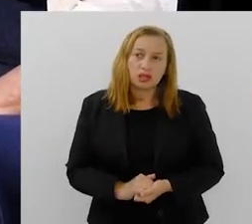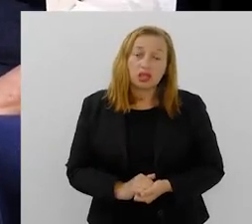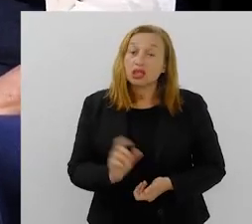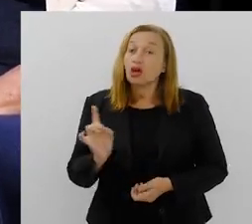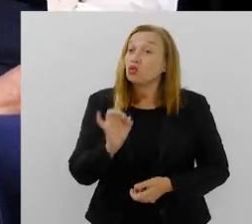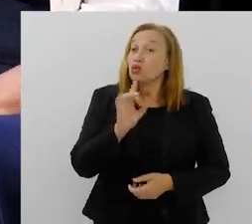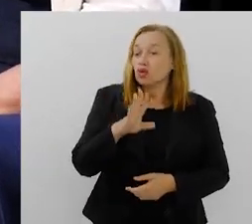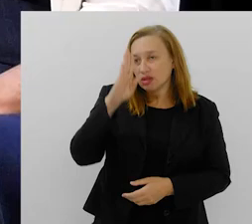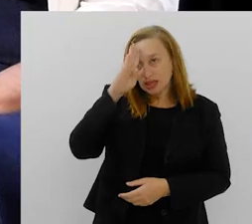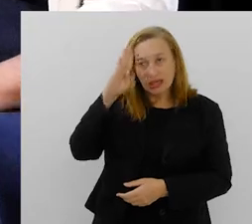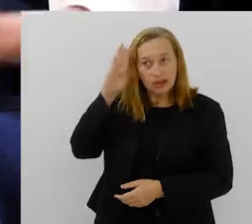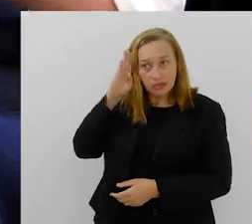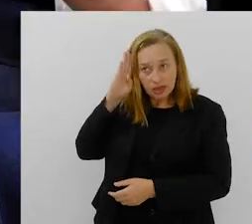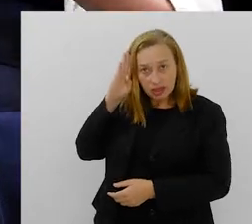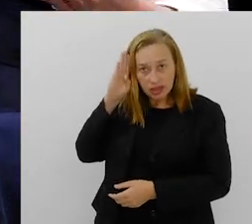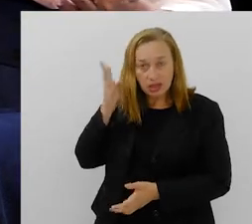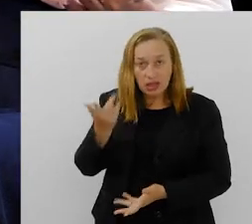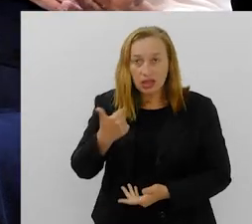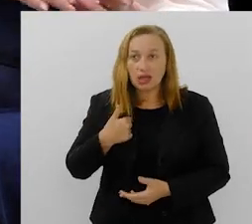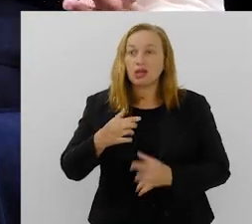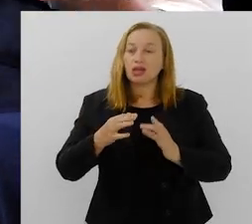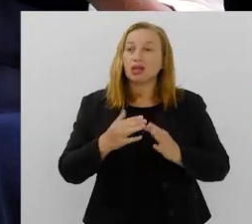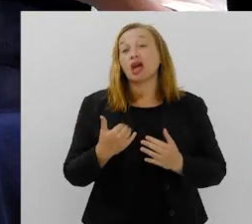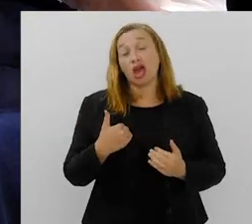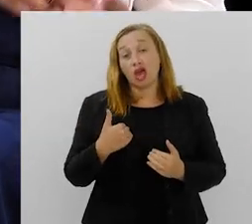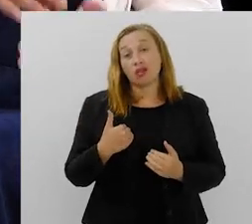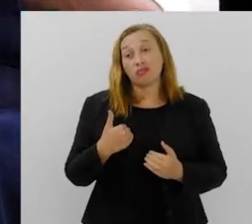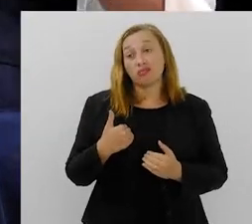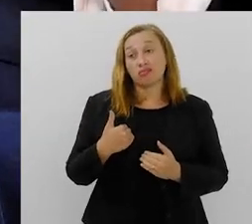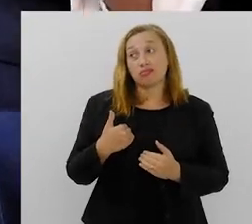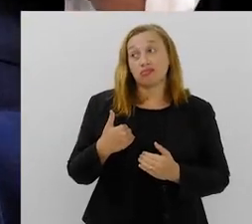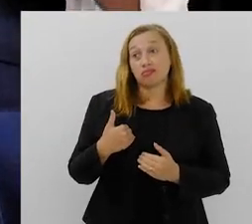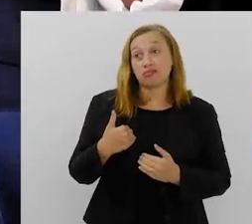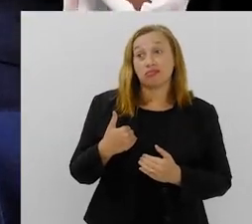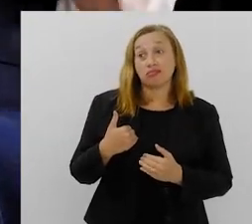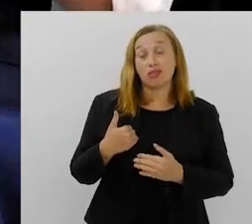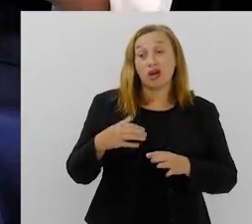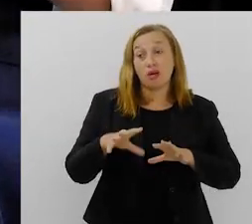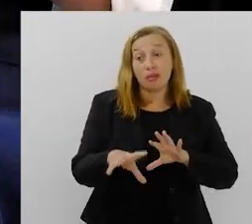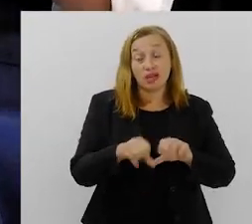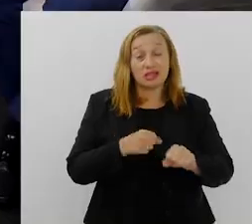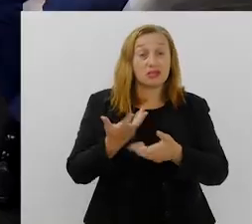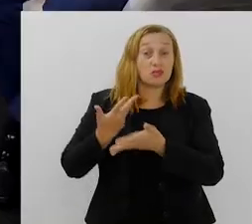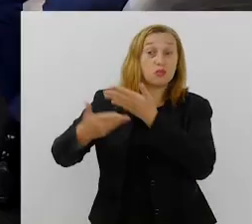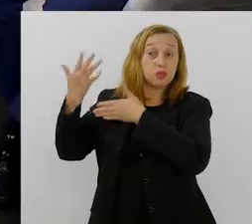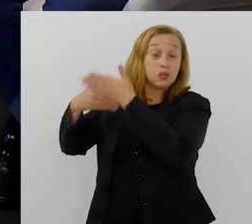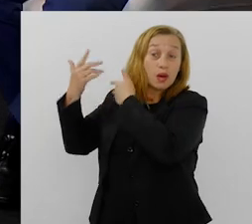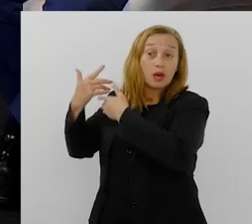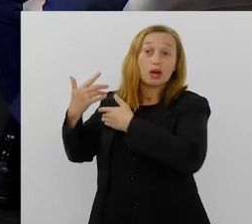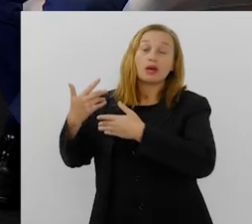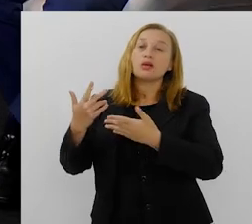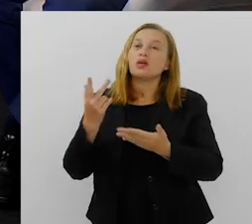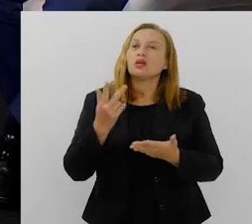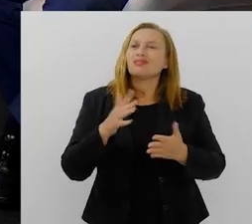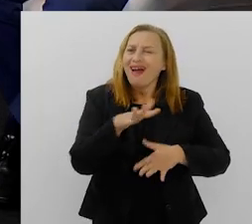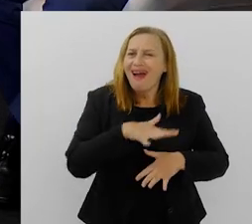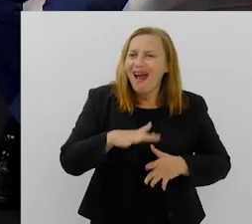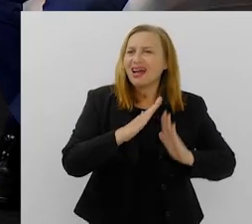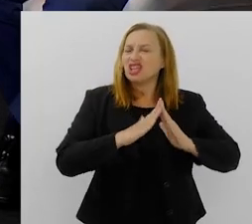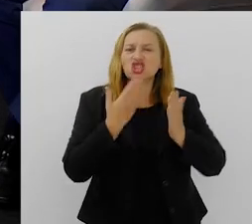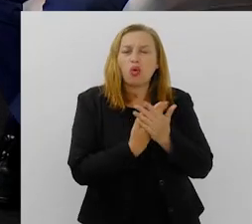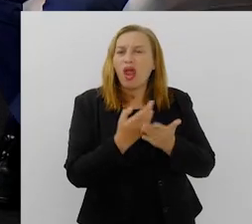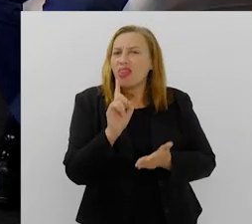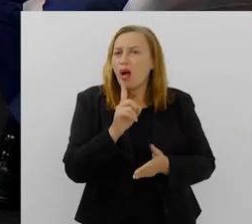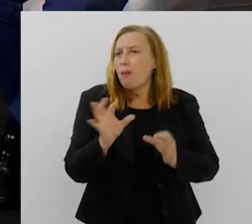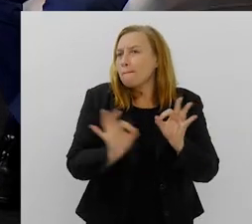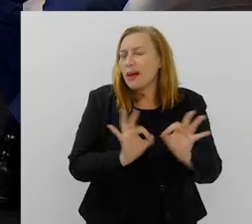só na academia, estou um pouco distante, né? Do meu período acadêmico, mas mesmo posterior, o ambiente escolar não está